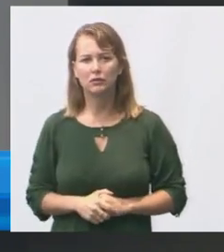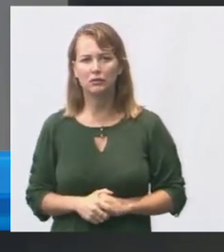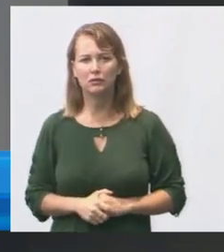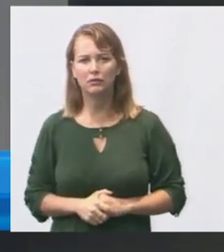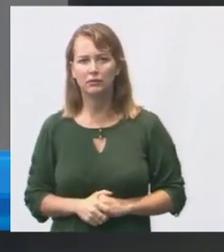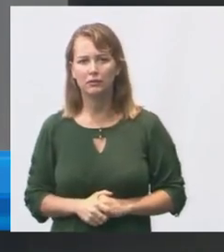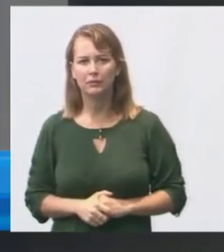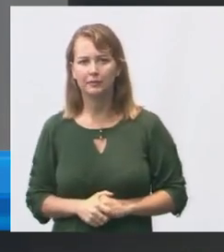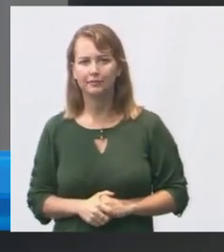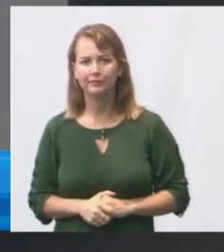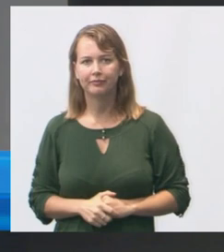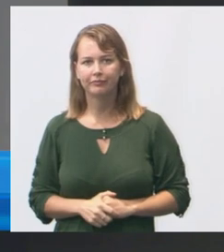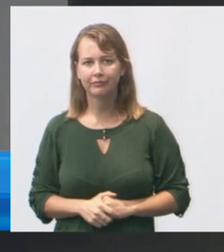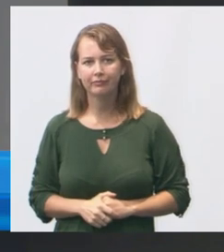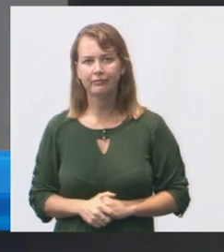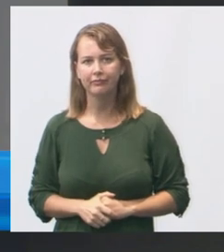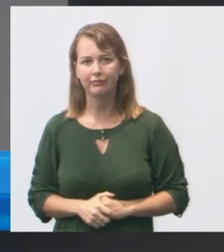atual